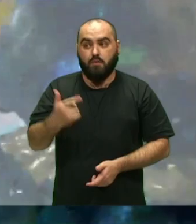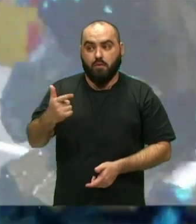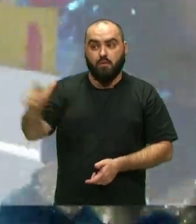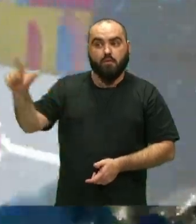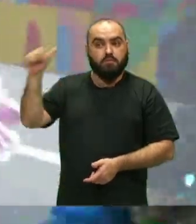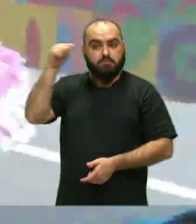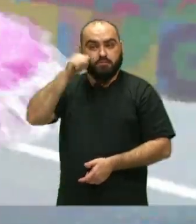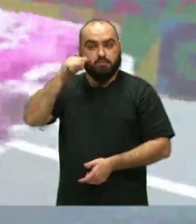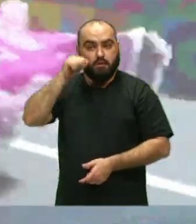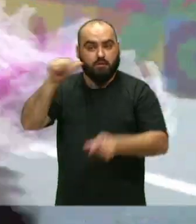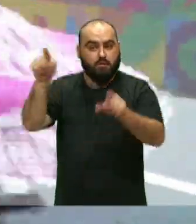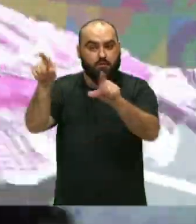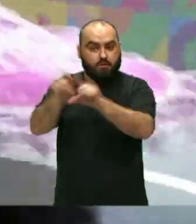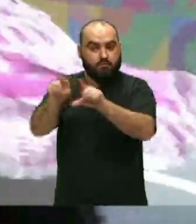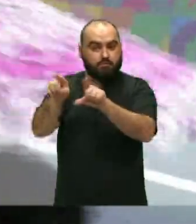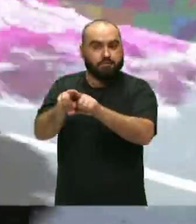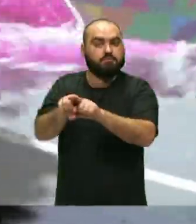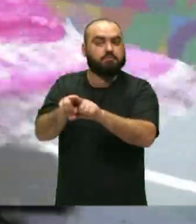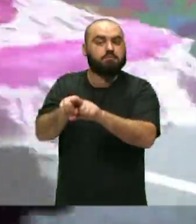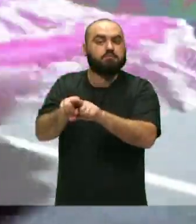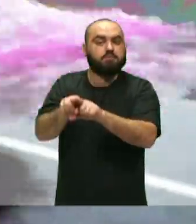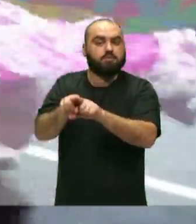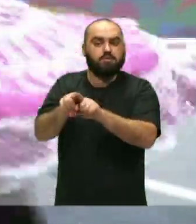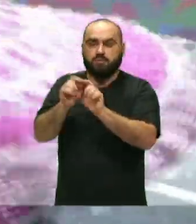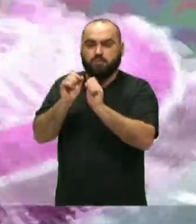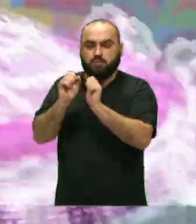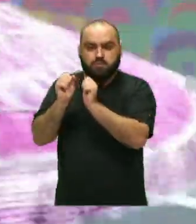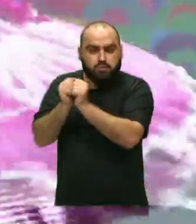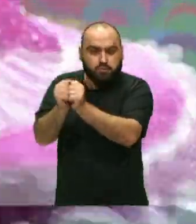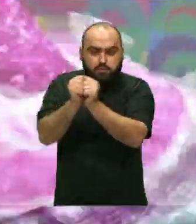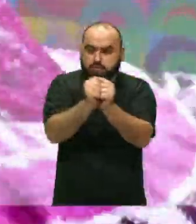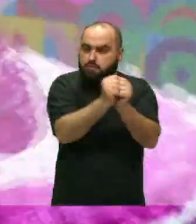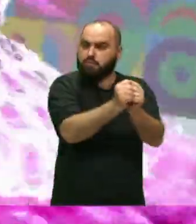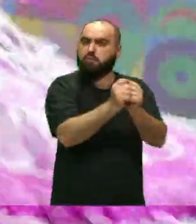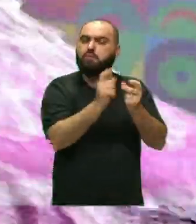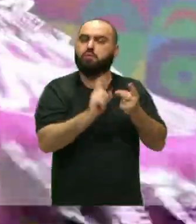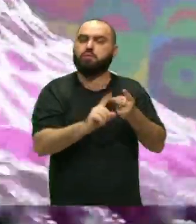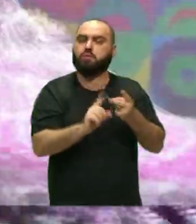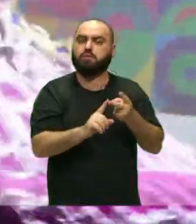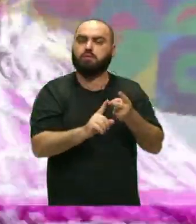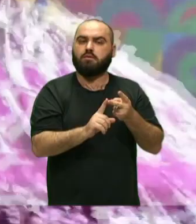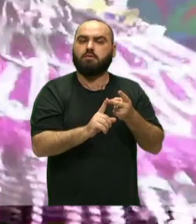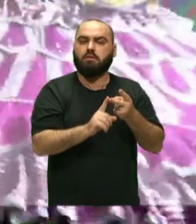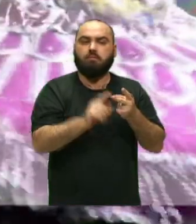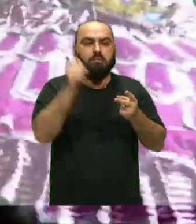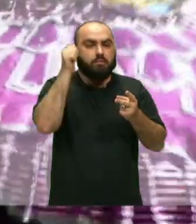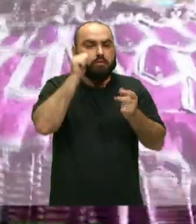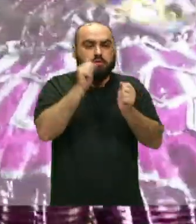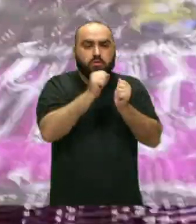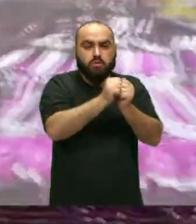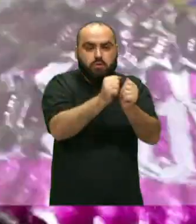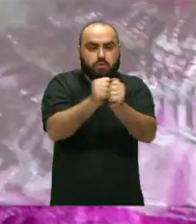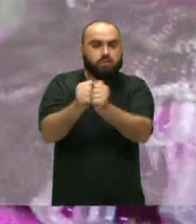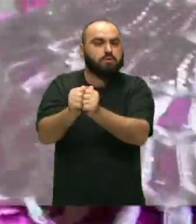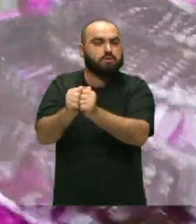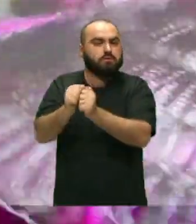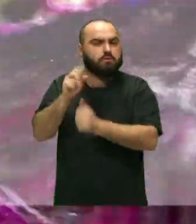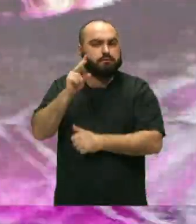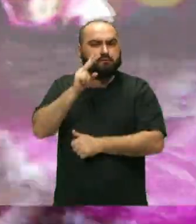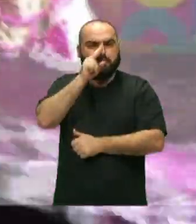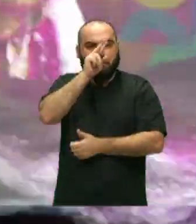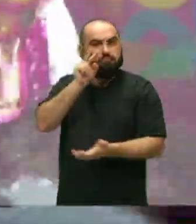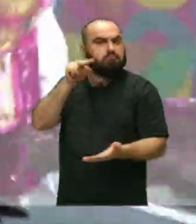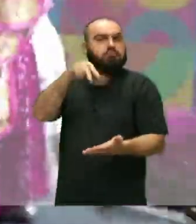também essa questão de vocês fazerem tudo juntos e juntas e se empoderarem mesmo